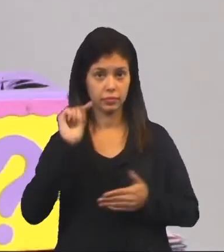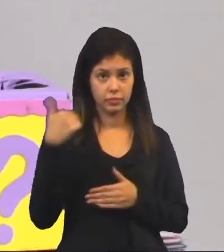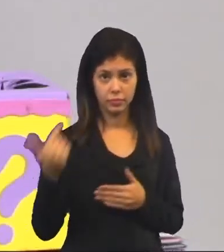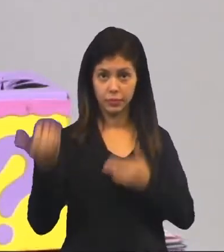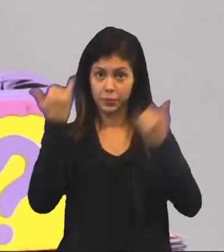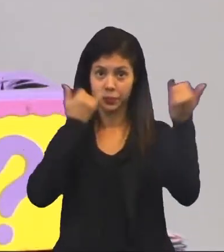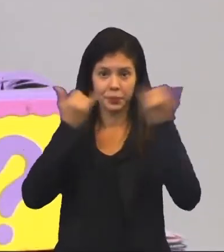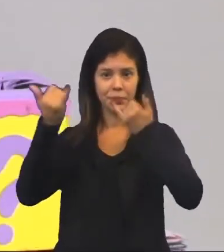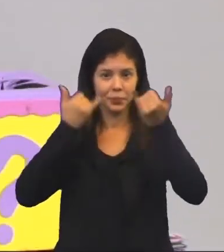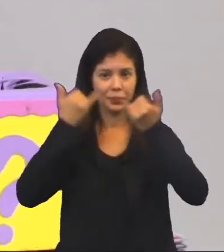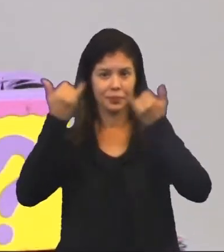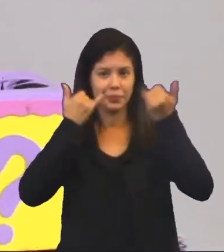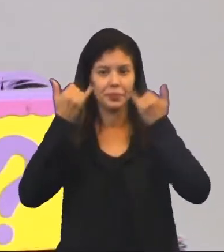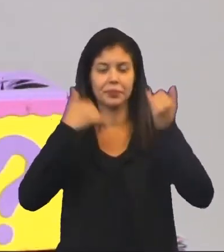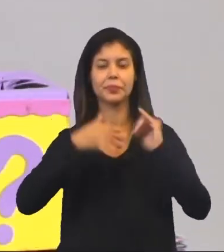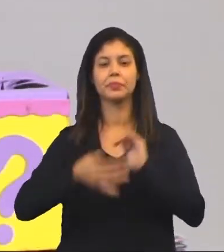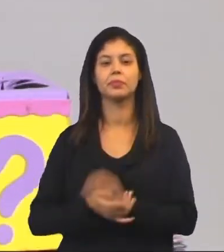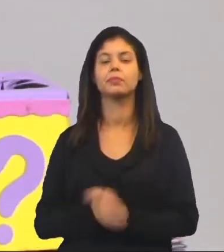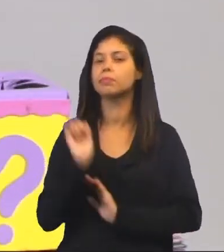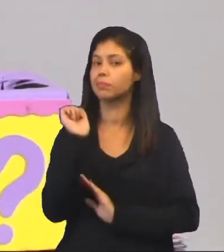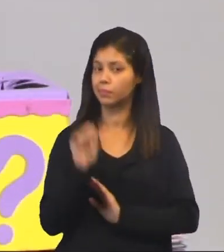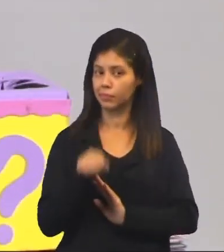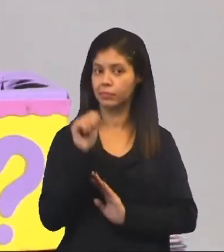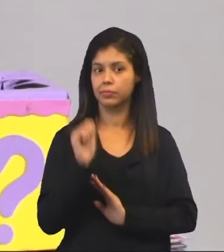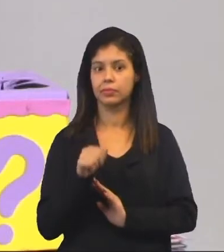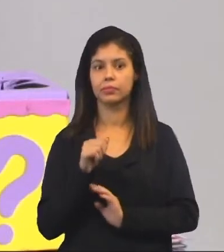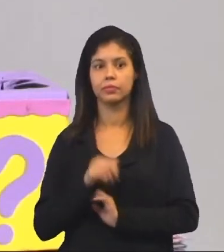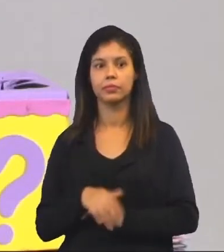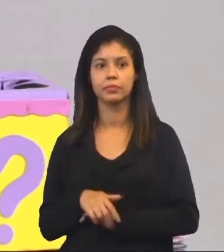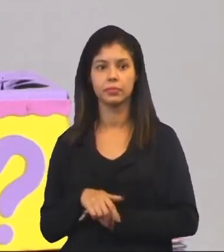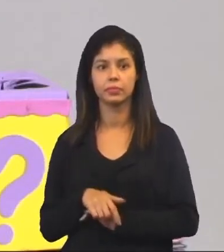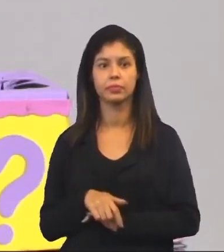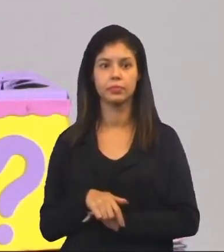propaganda. Isso mesmo.